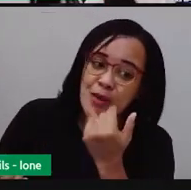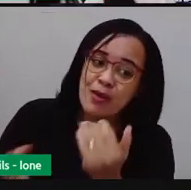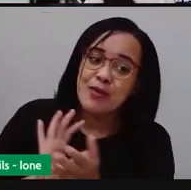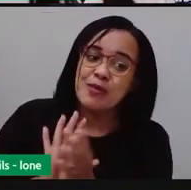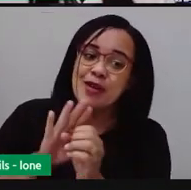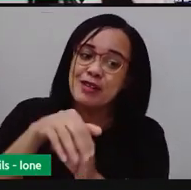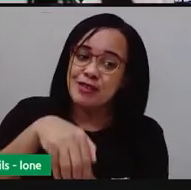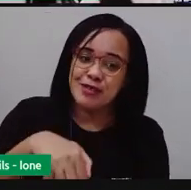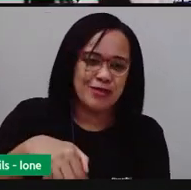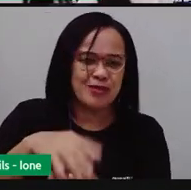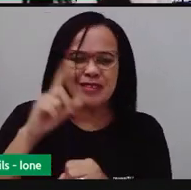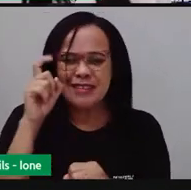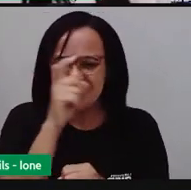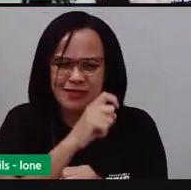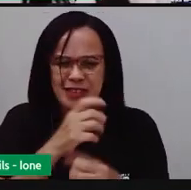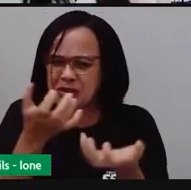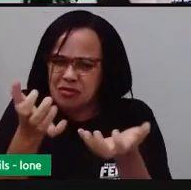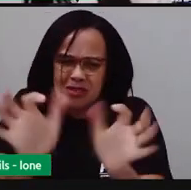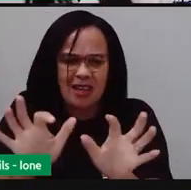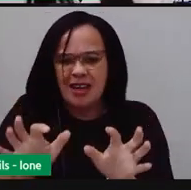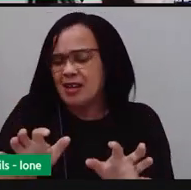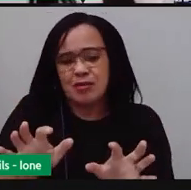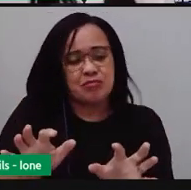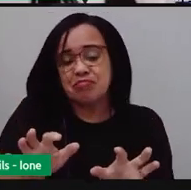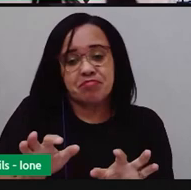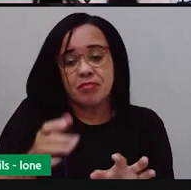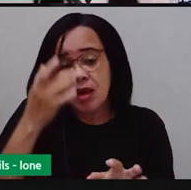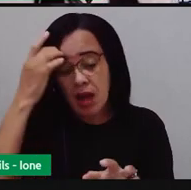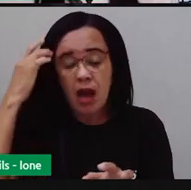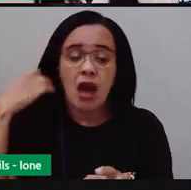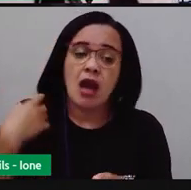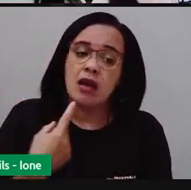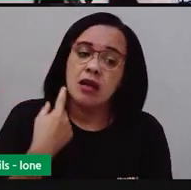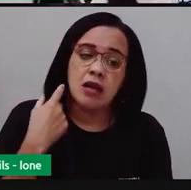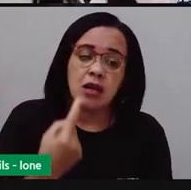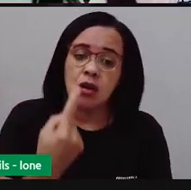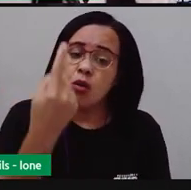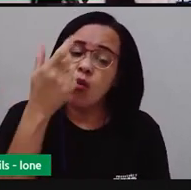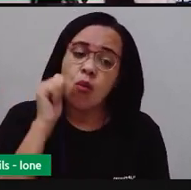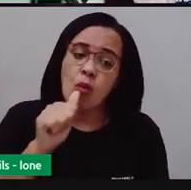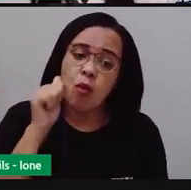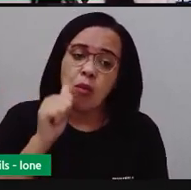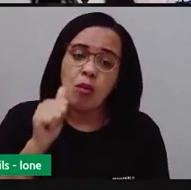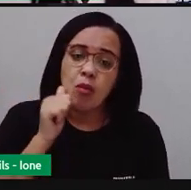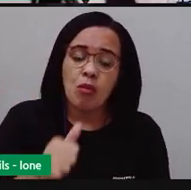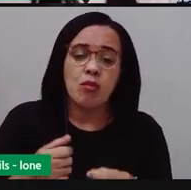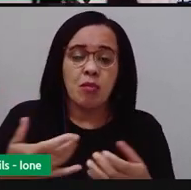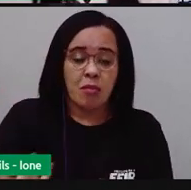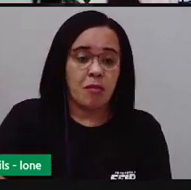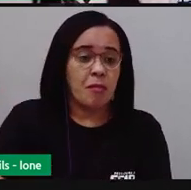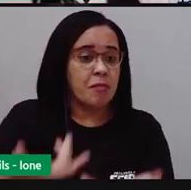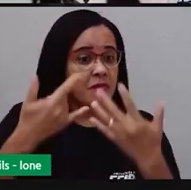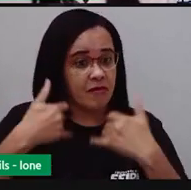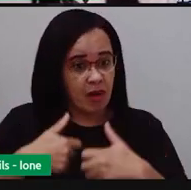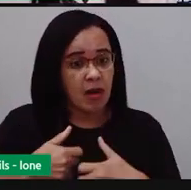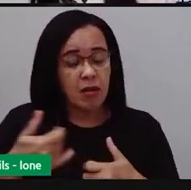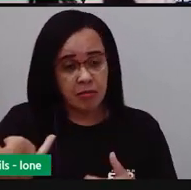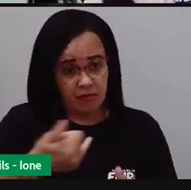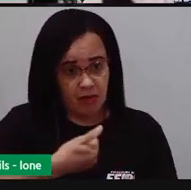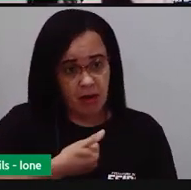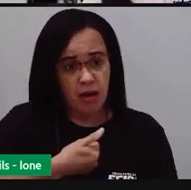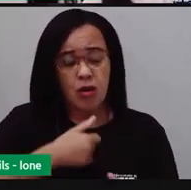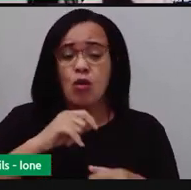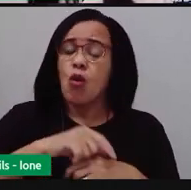mais isso nada. Um dia, uma mulher me disse que arranjava lugar para eu trabalhar em feira. E eu vim com o